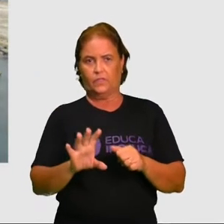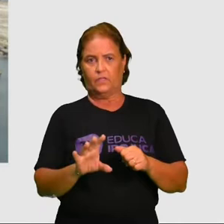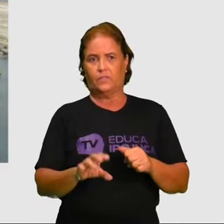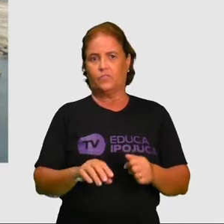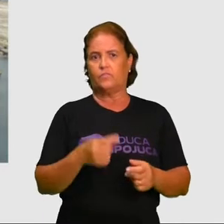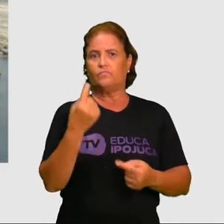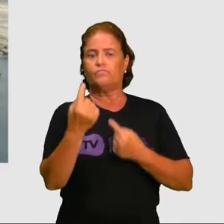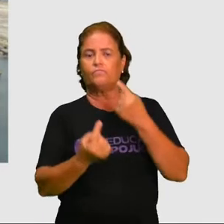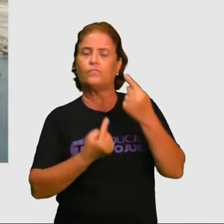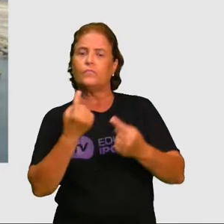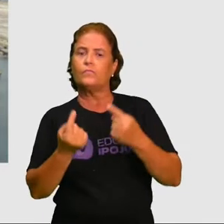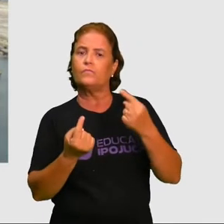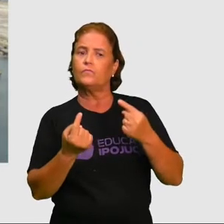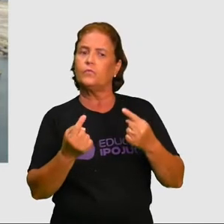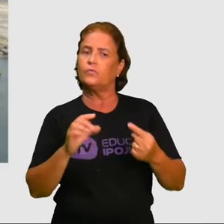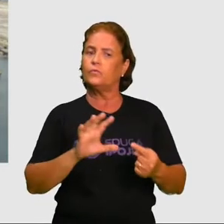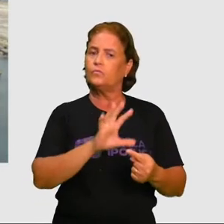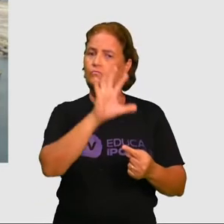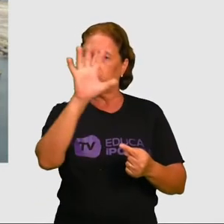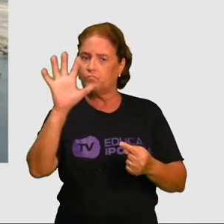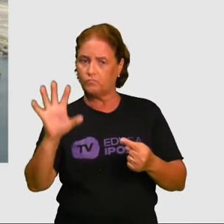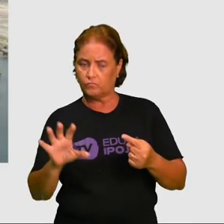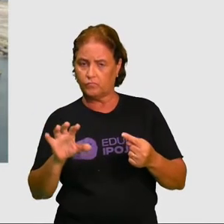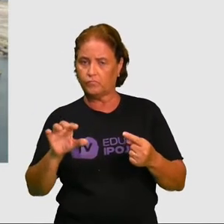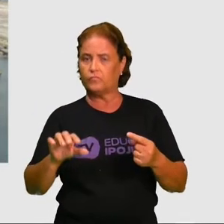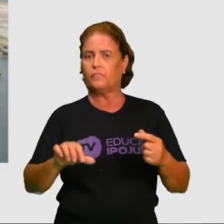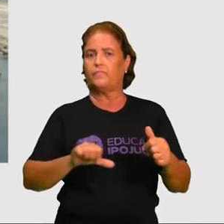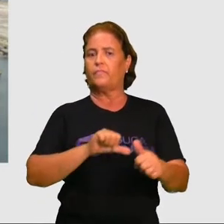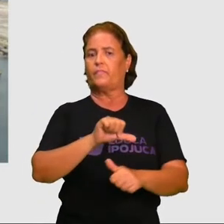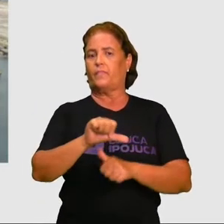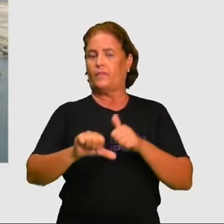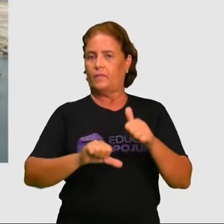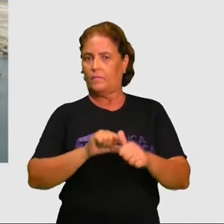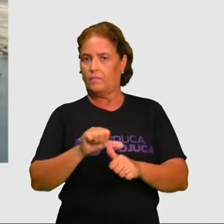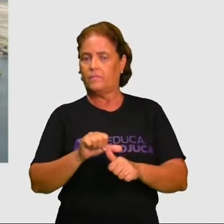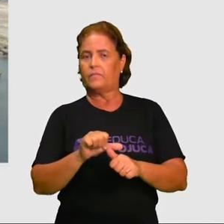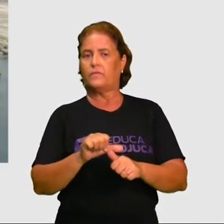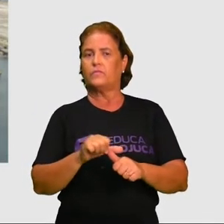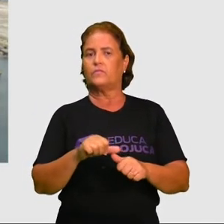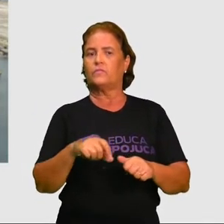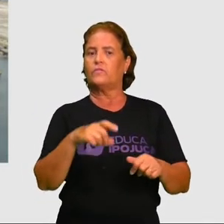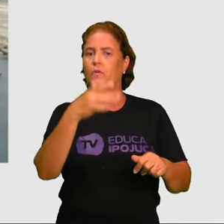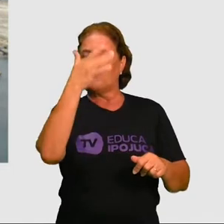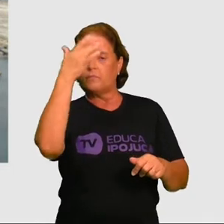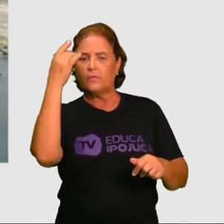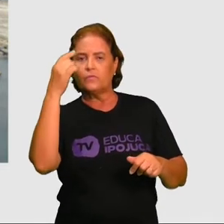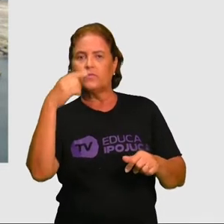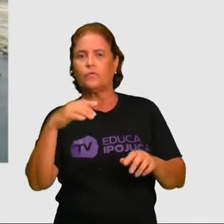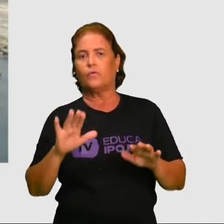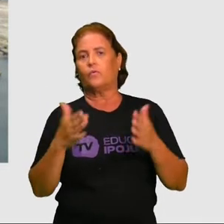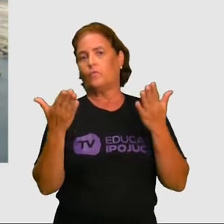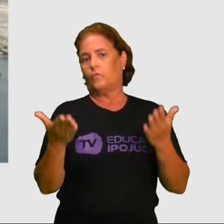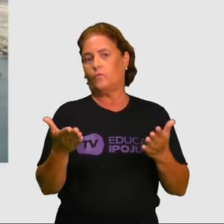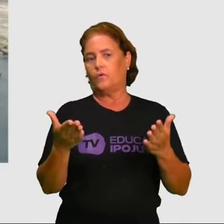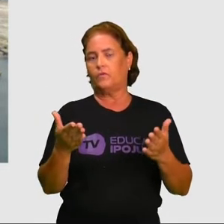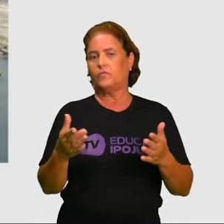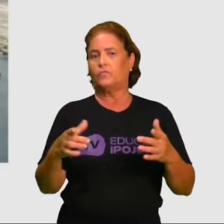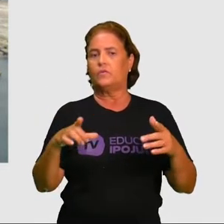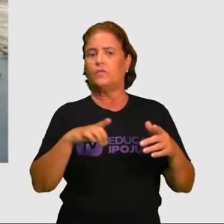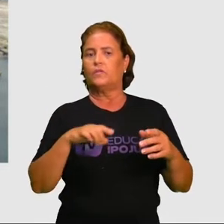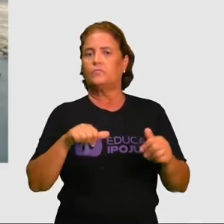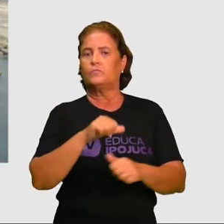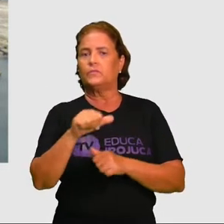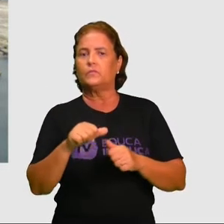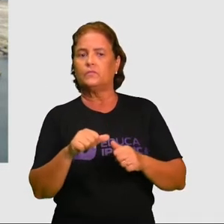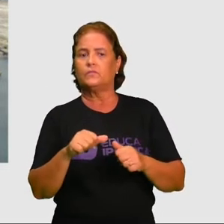provocadas pelo ser humano quando este precisa suprir alguma necessidade, seja ela de moradia, lazer,